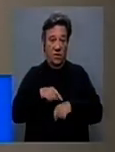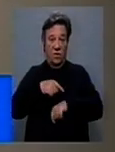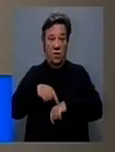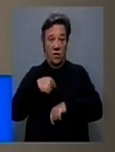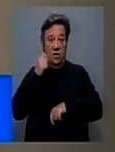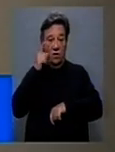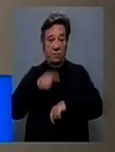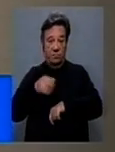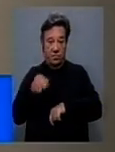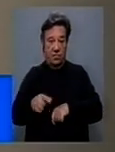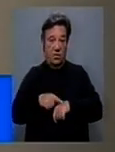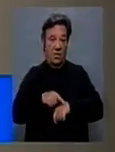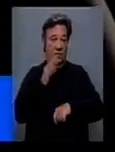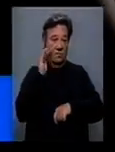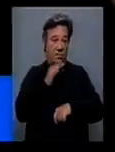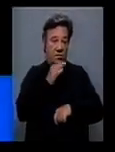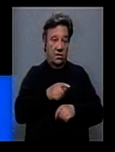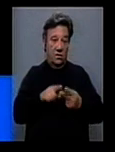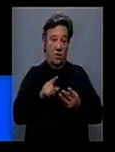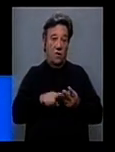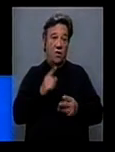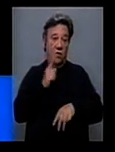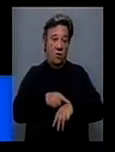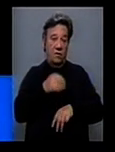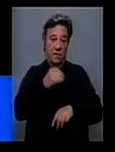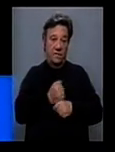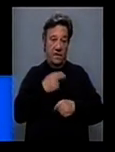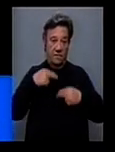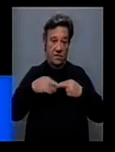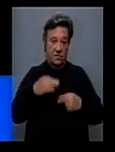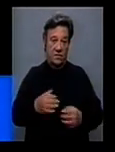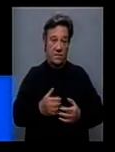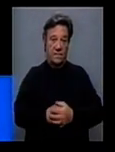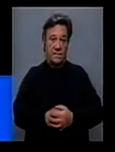para acordar, horas para deitar e horas para fazer refeições.